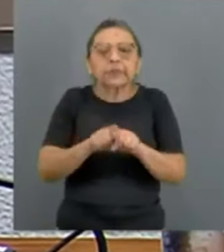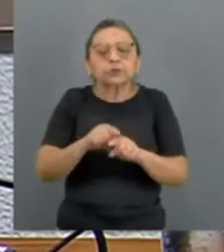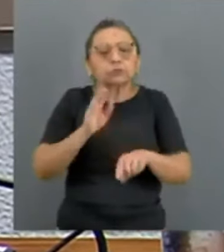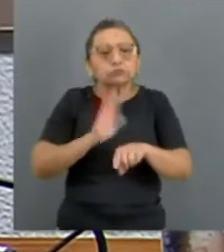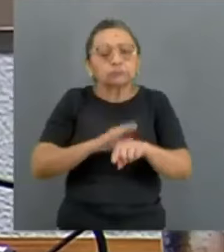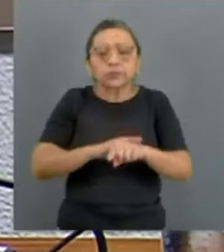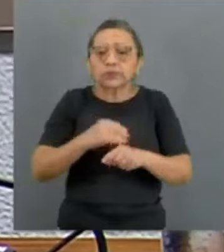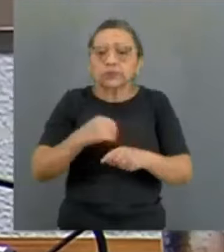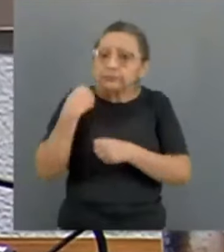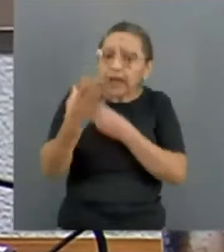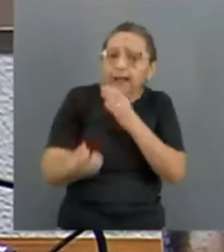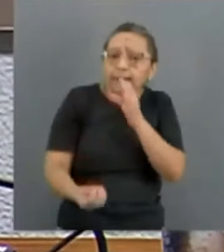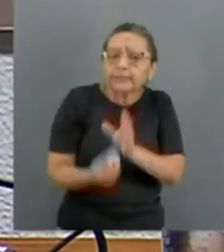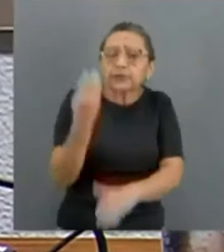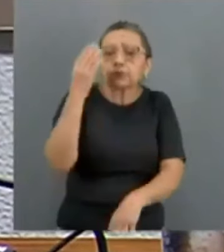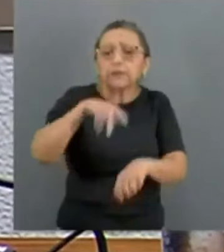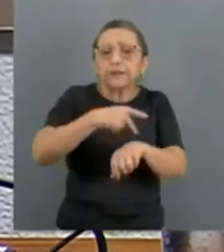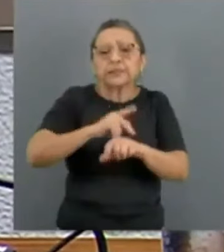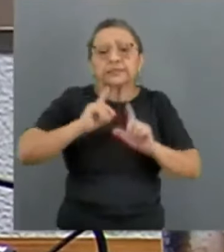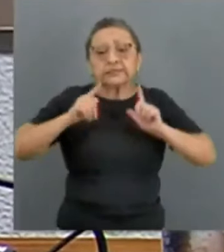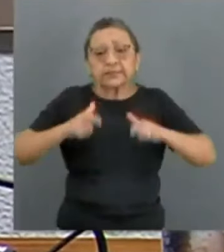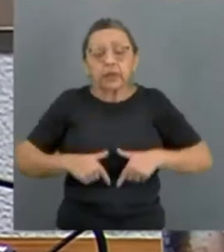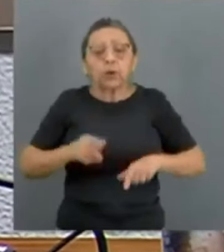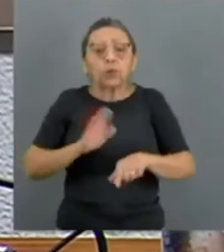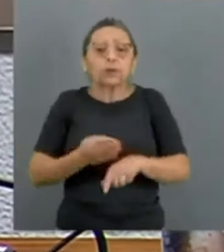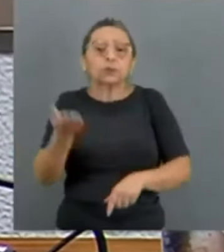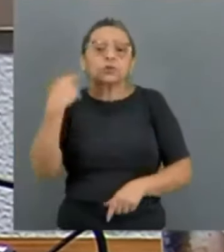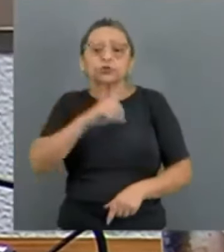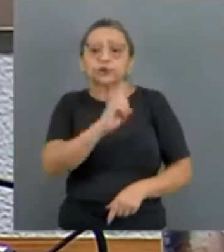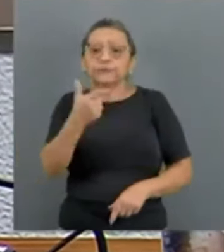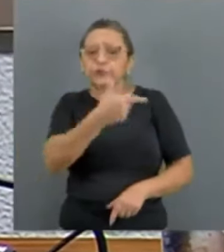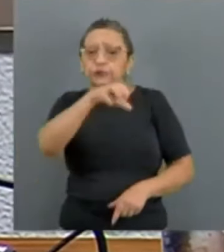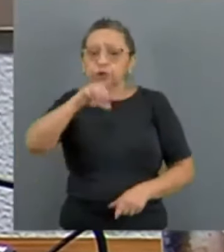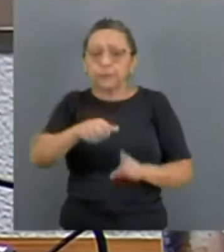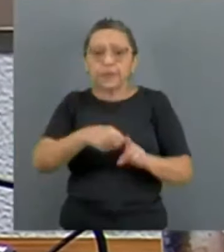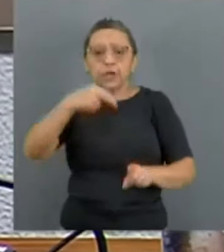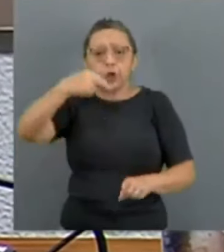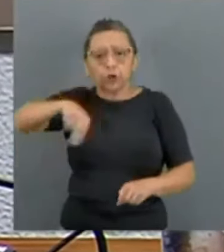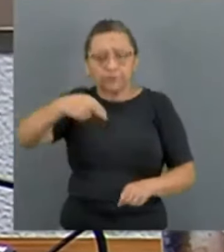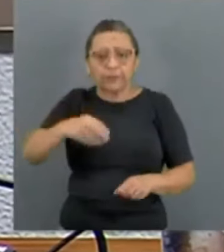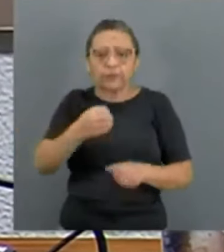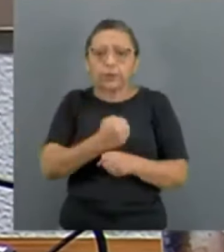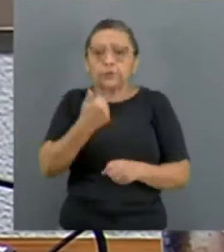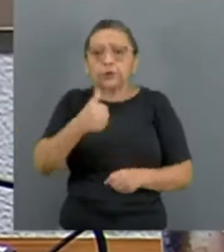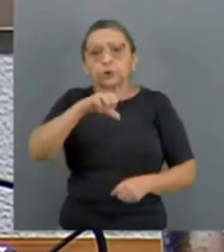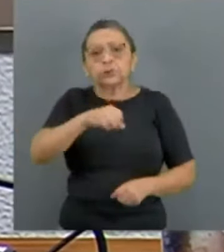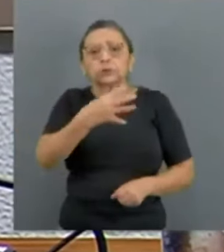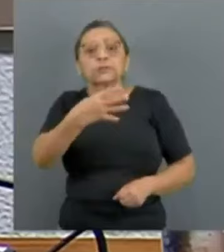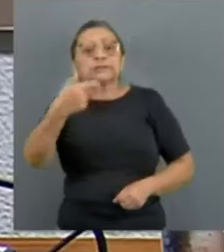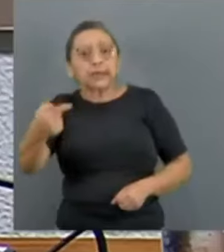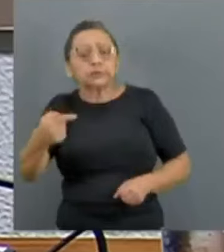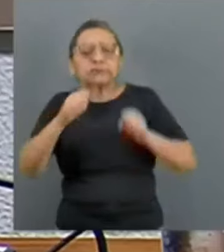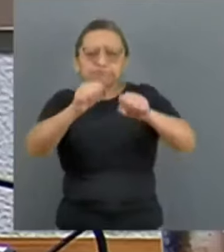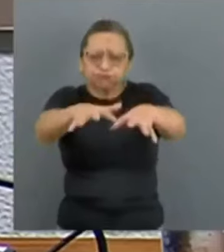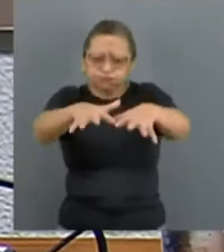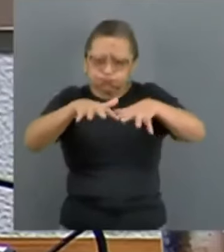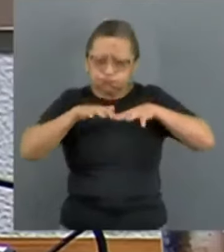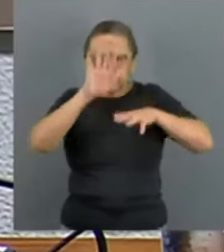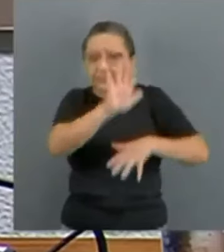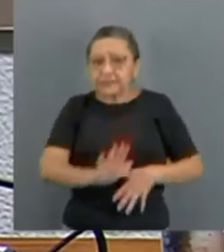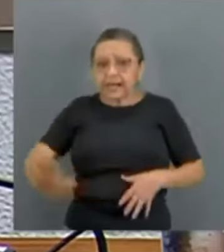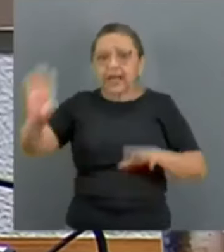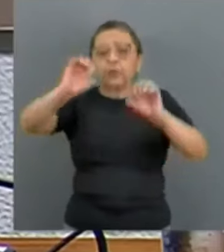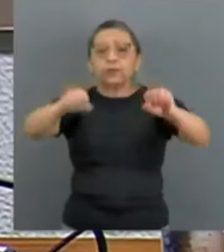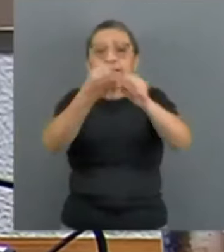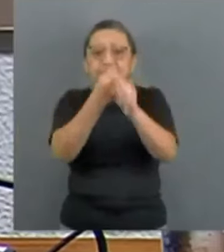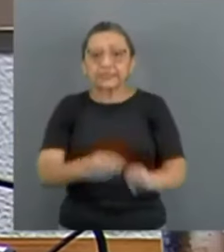levaria à criação do Estado de Israel, quando no dia 29 de novembro de 1947, a Assembleia Geral das Nações Unidas, sobre a